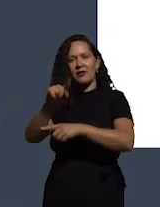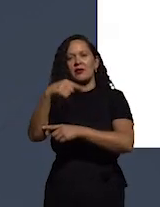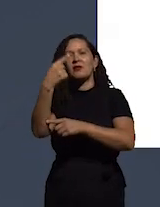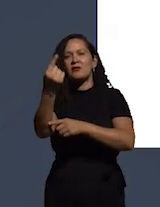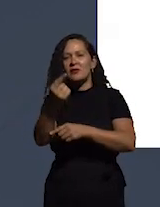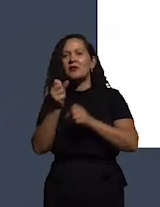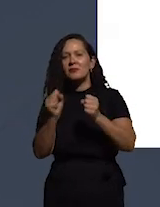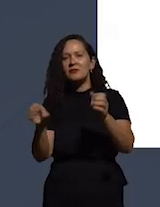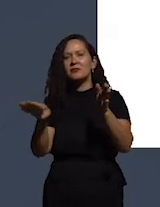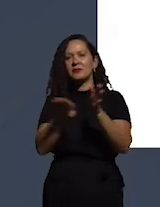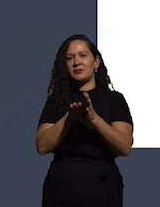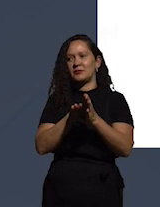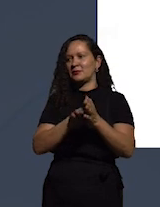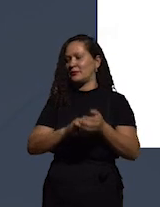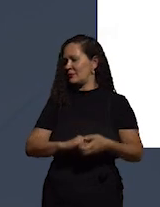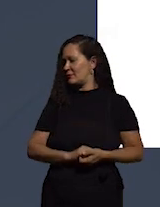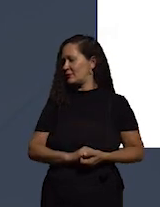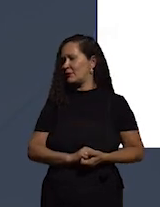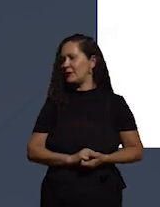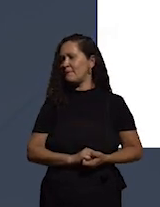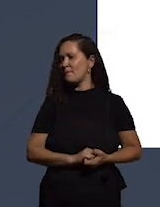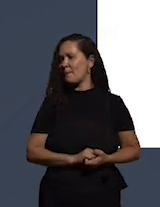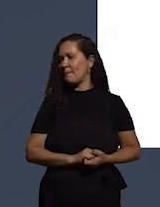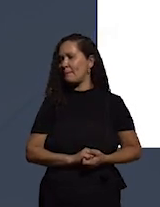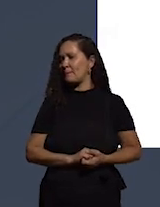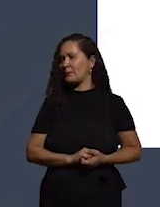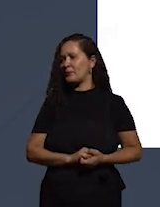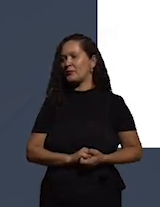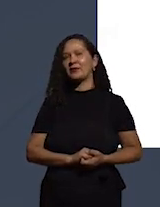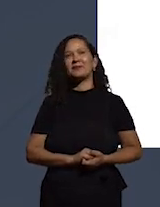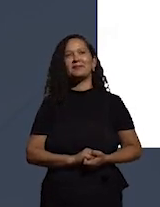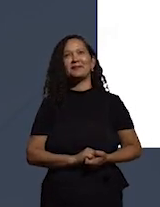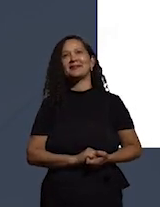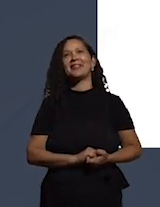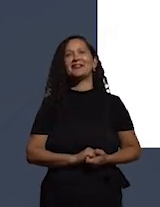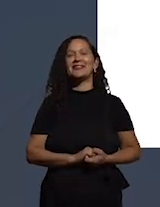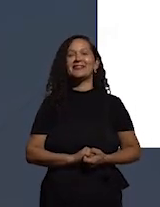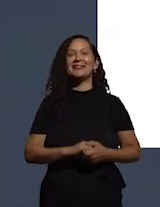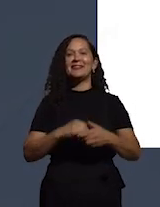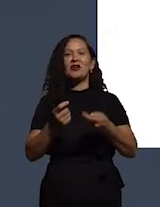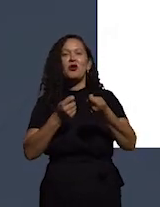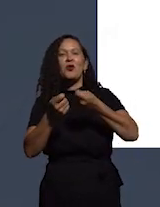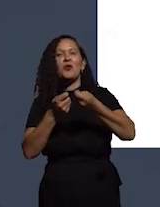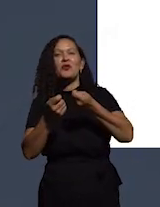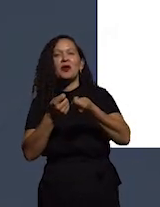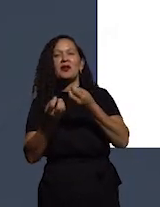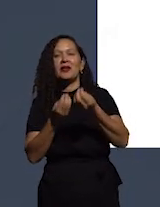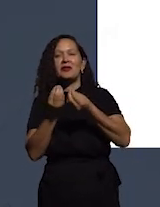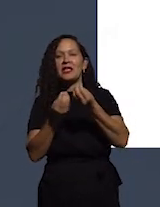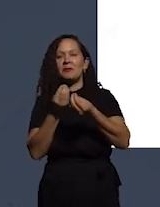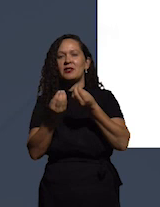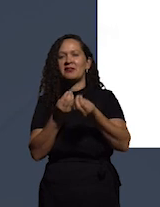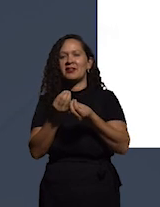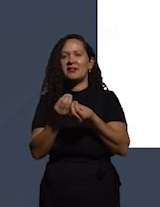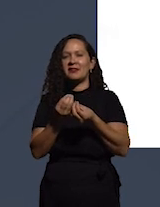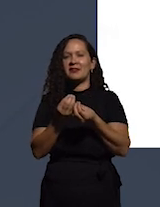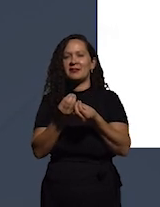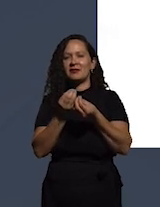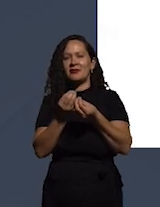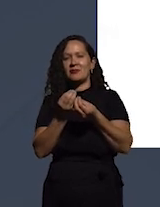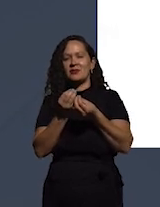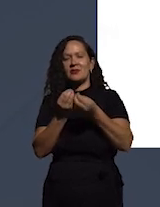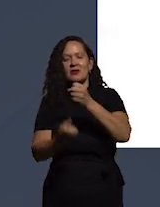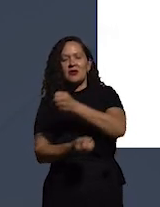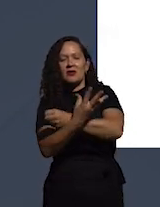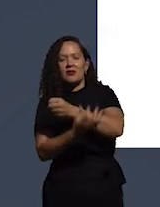vir agora como que nós podemos controlar ou controlar a corrupção na